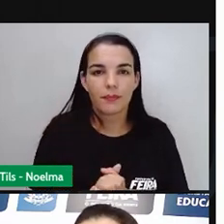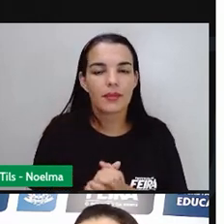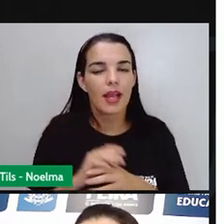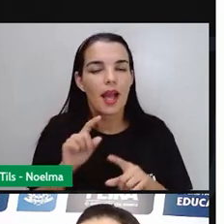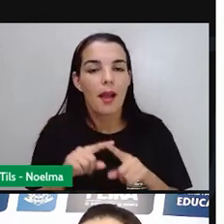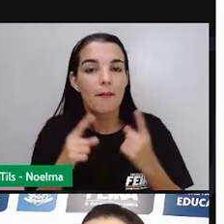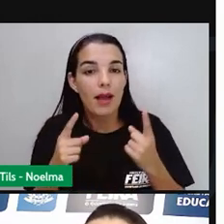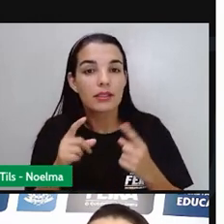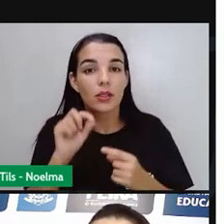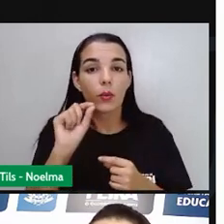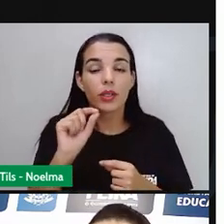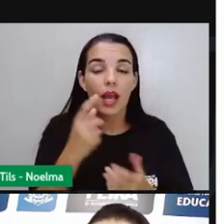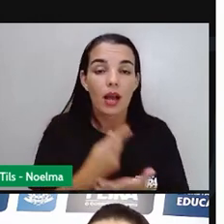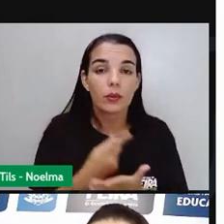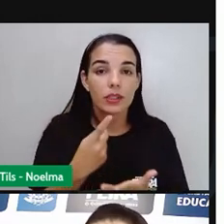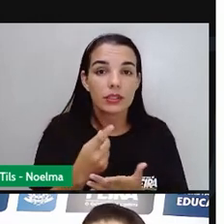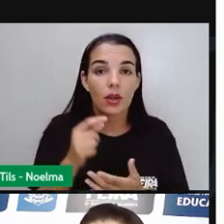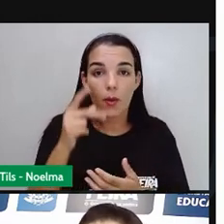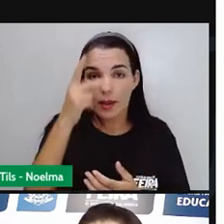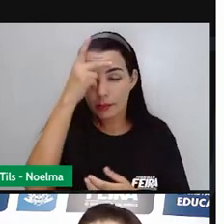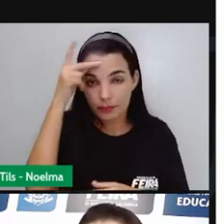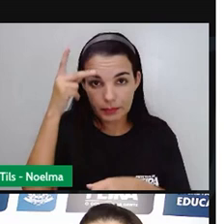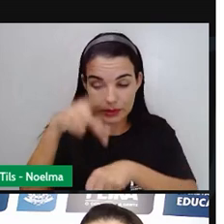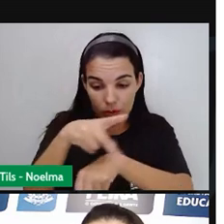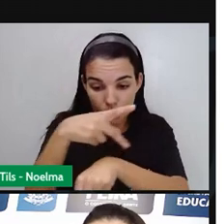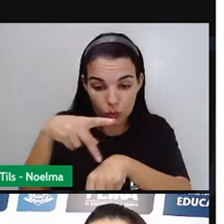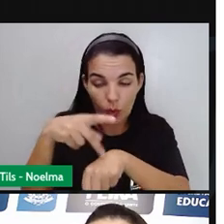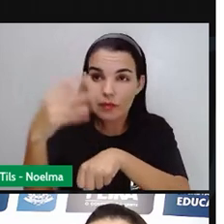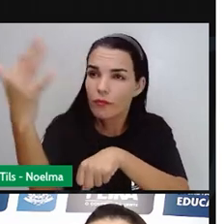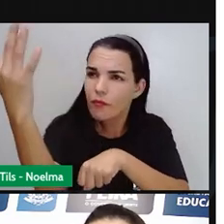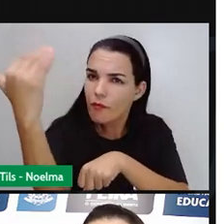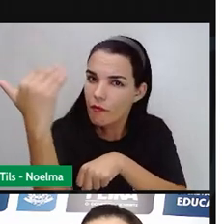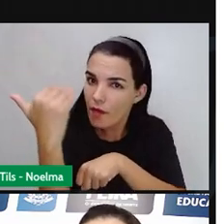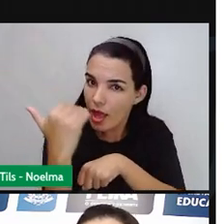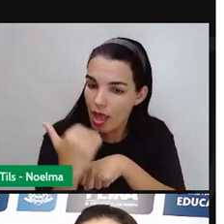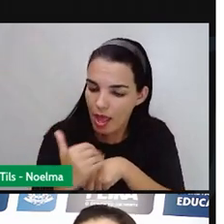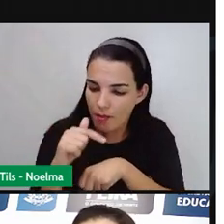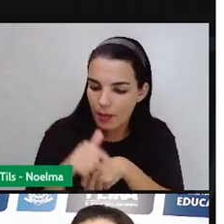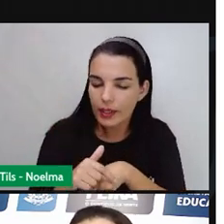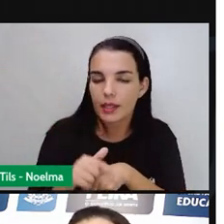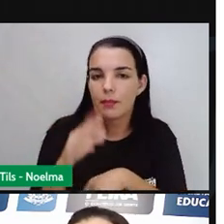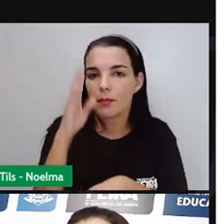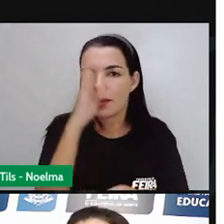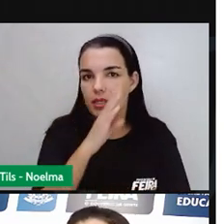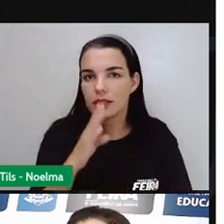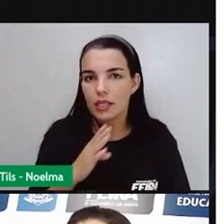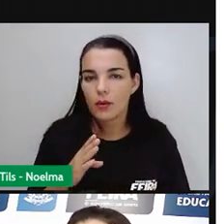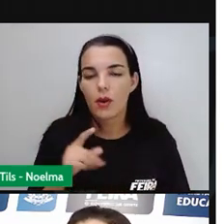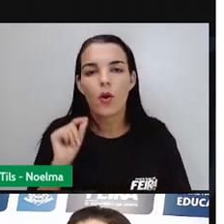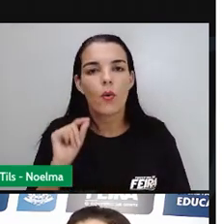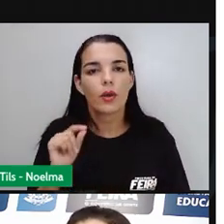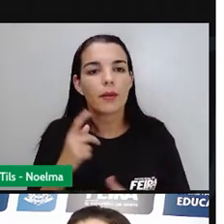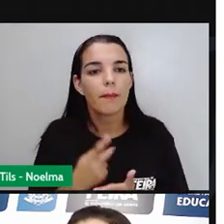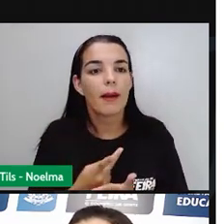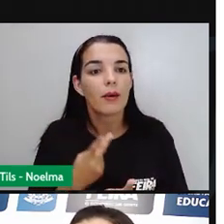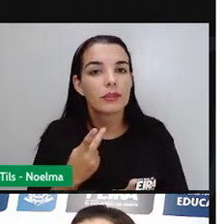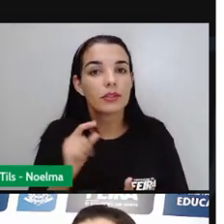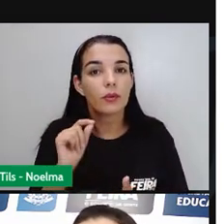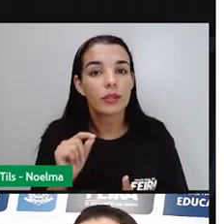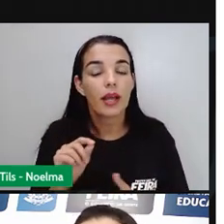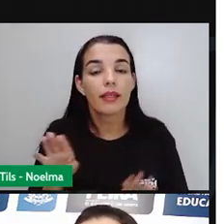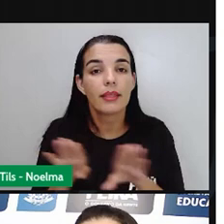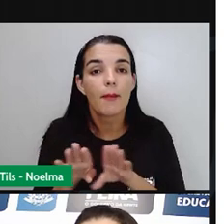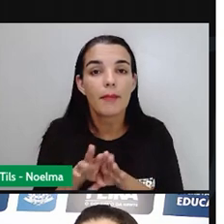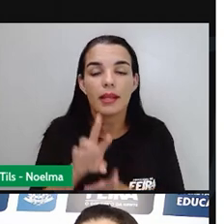imigrante porque eles vieram para o Brasil, no caso desse menino, ele veio para o Brasil como imigrante, a gente pode dizer também que ele é um